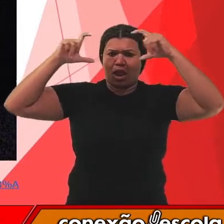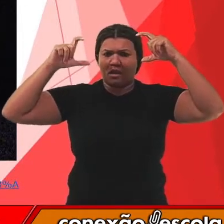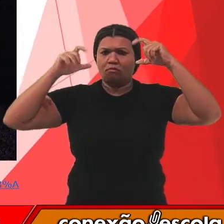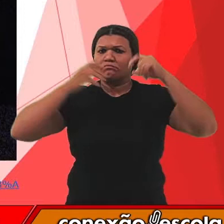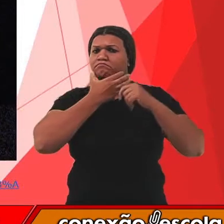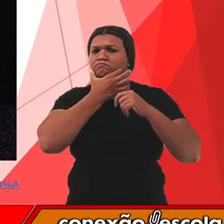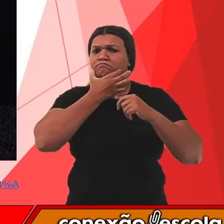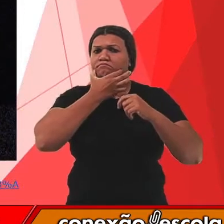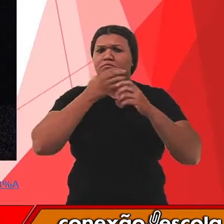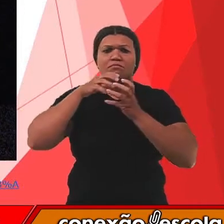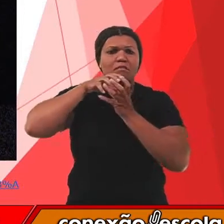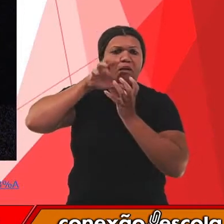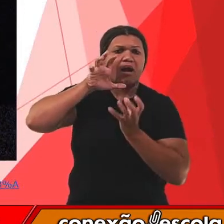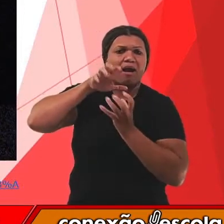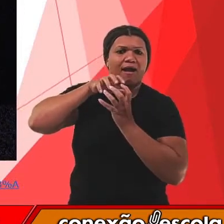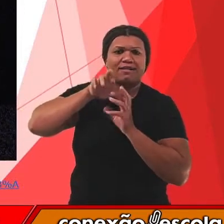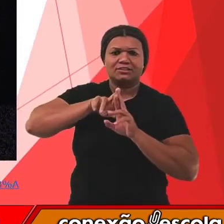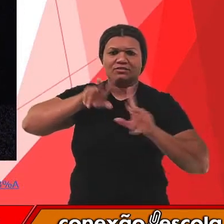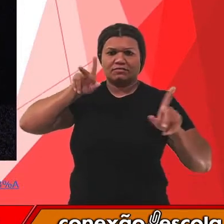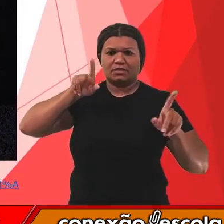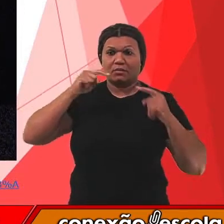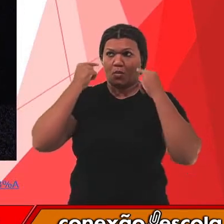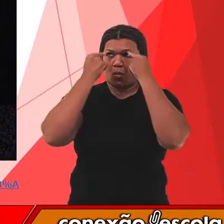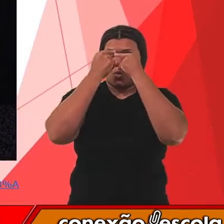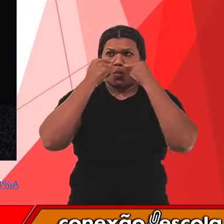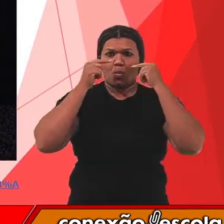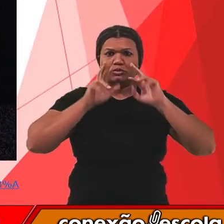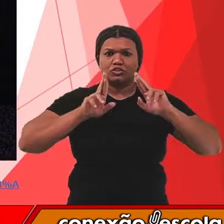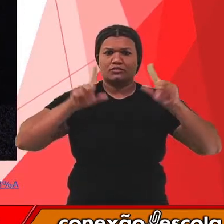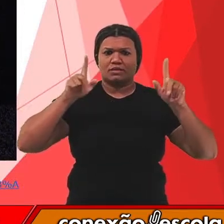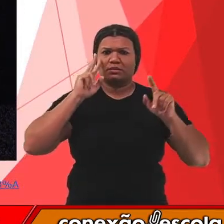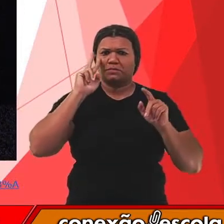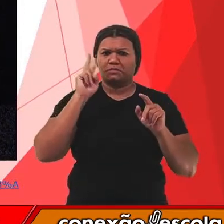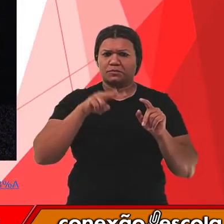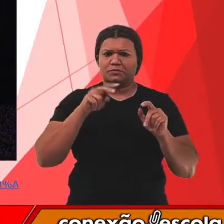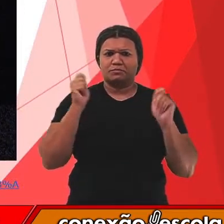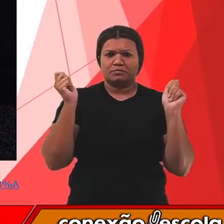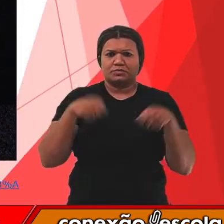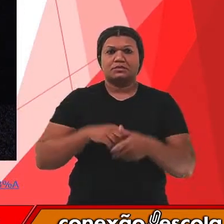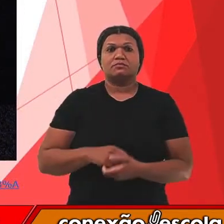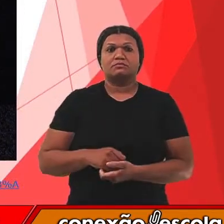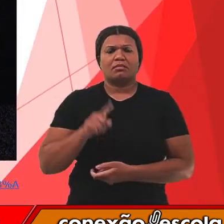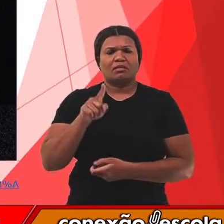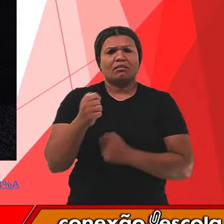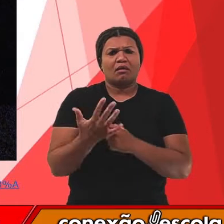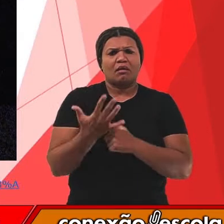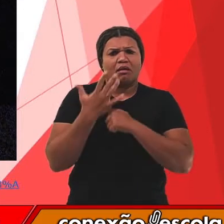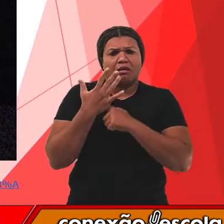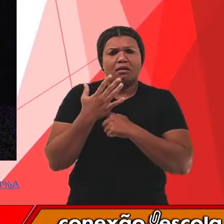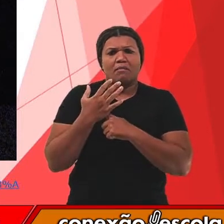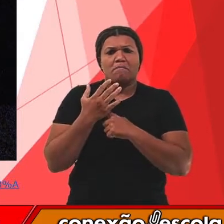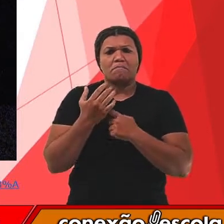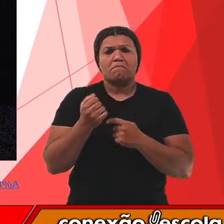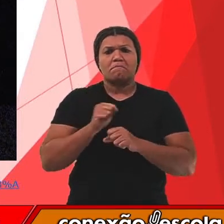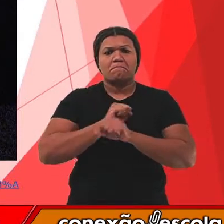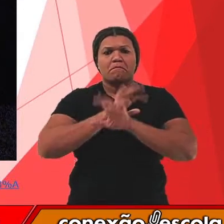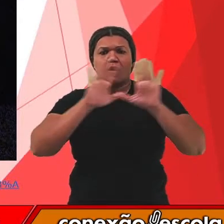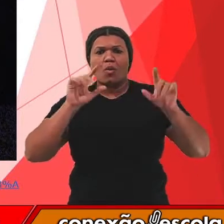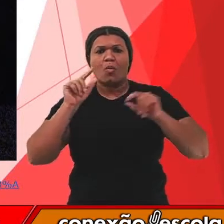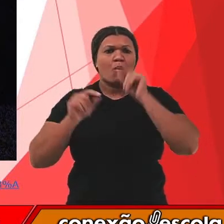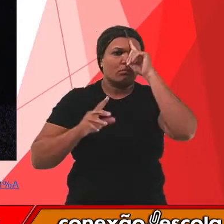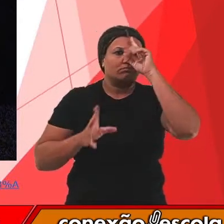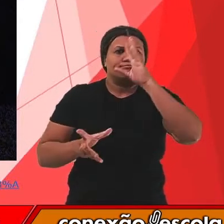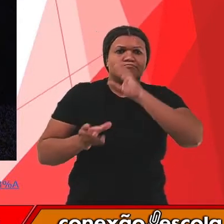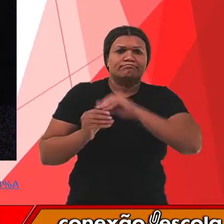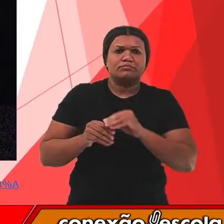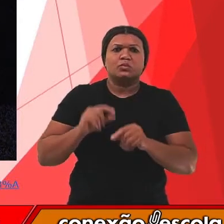mandíbula é um pouco diferente, a região dos olhos também. Essas evidências nos ajudam a compreender que